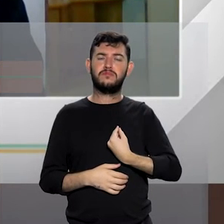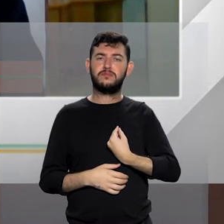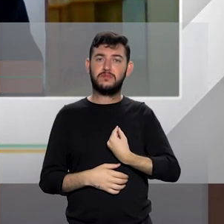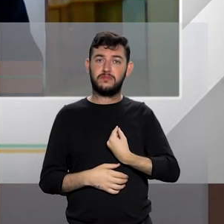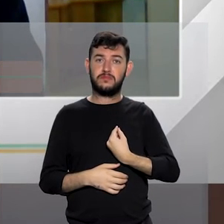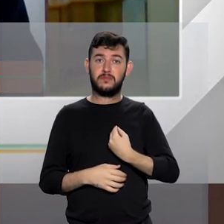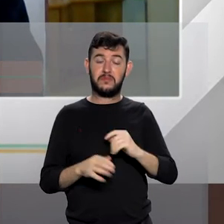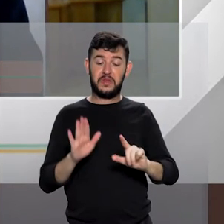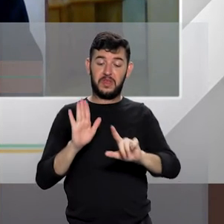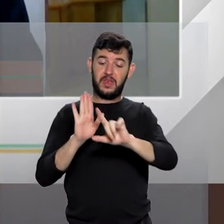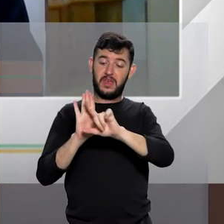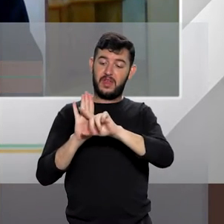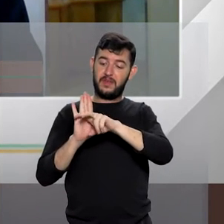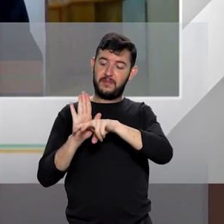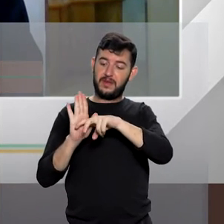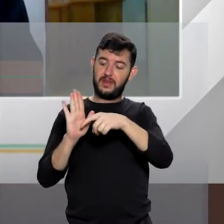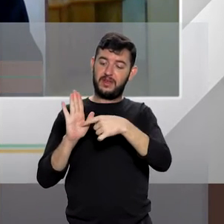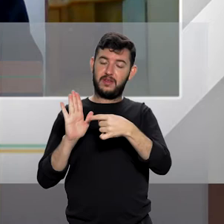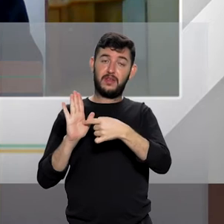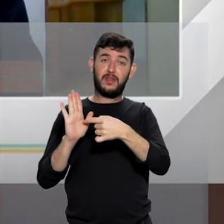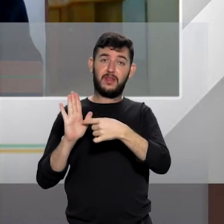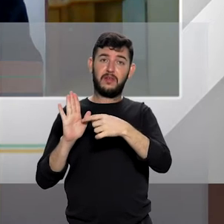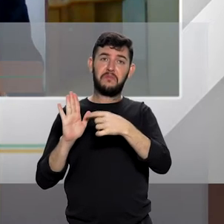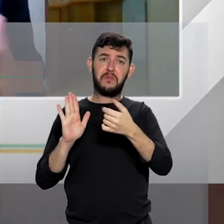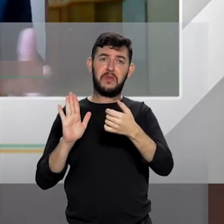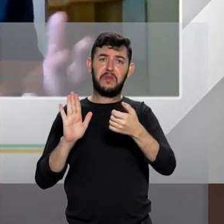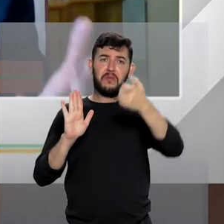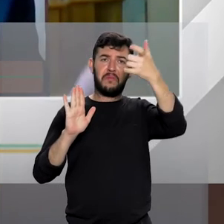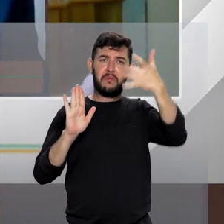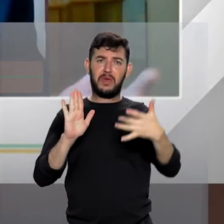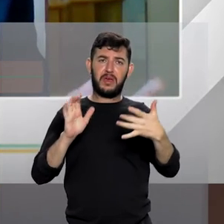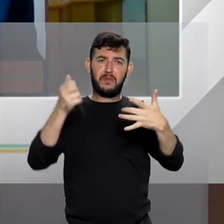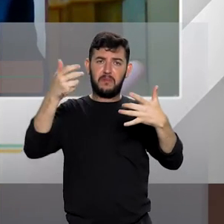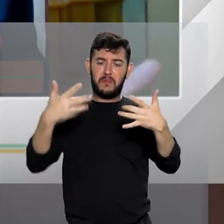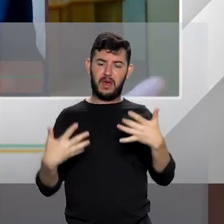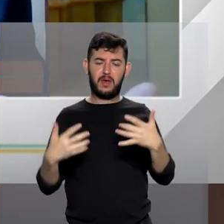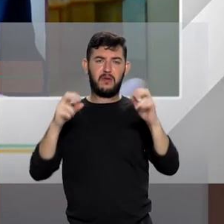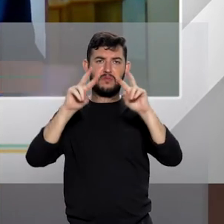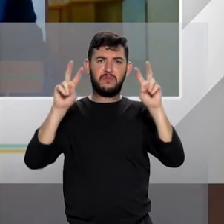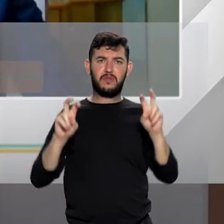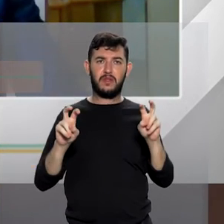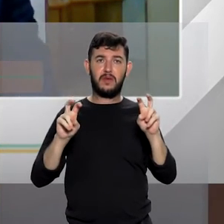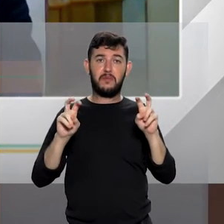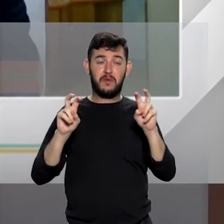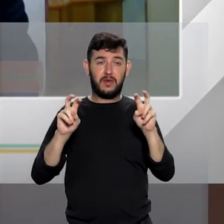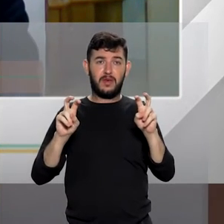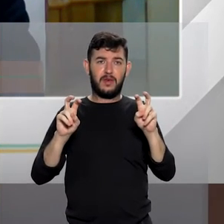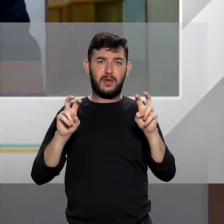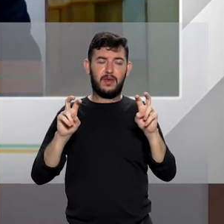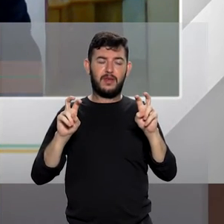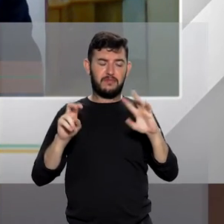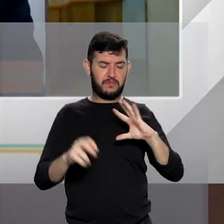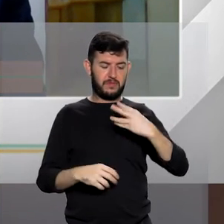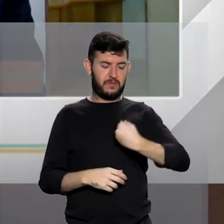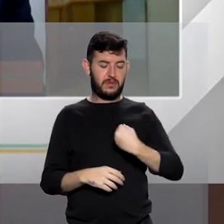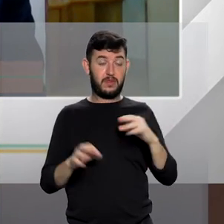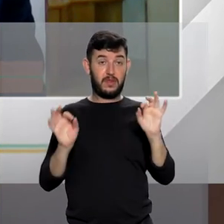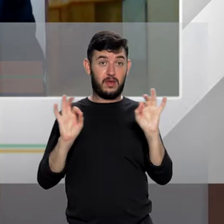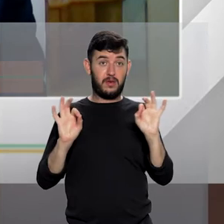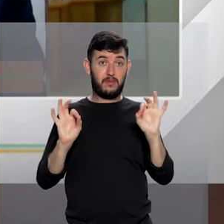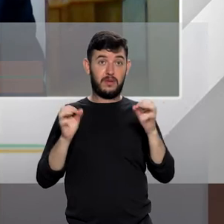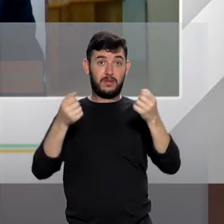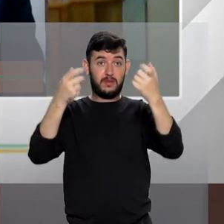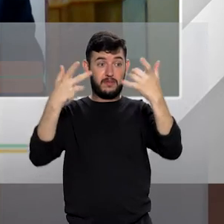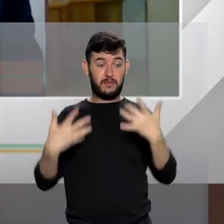lei Maria da Penha não falou expressamente sobre esse tema, mas ela falou que se aplica quando a vítima é mulher. Nós já temos precedentes, inclusive,